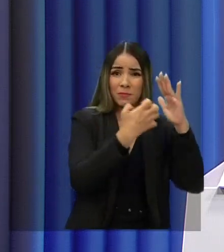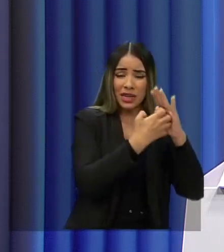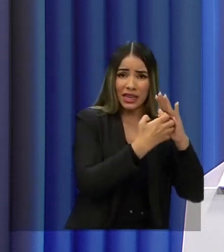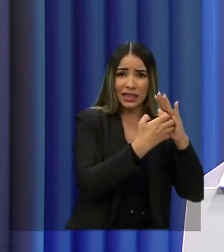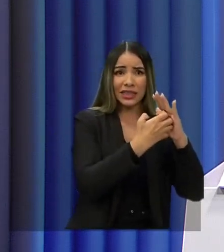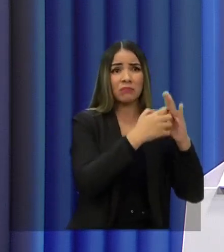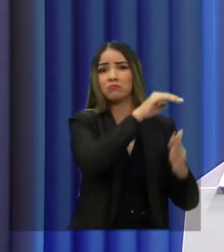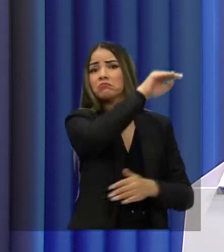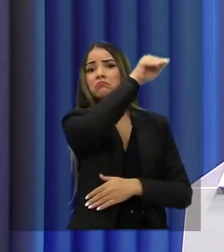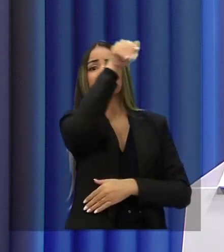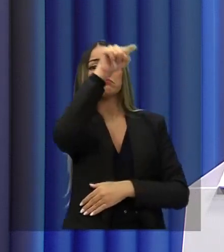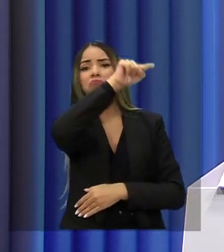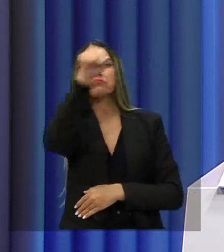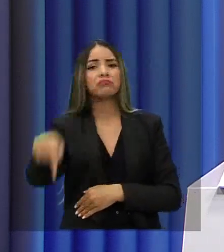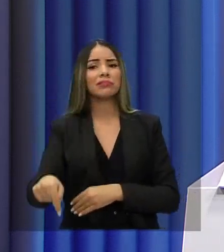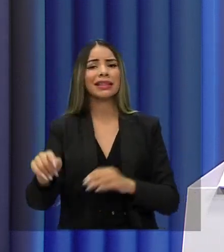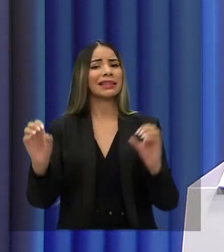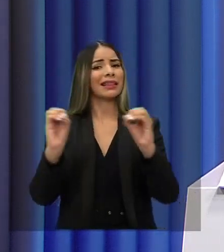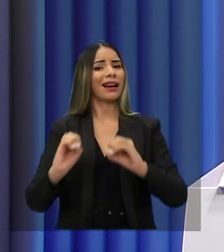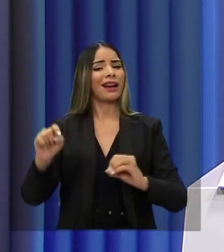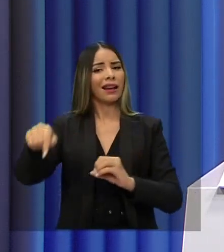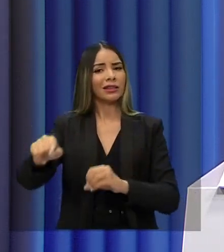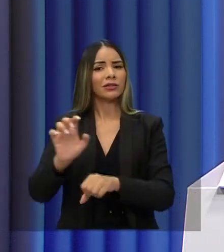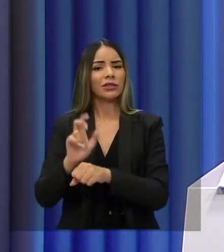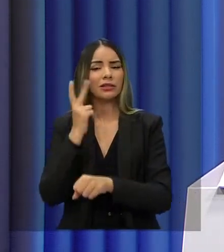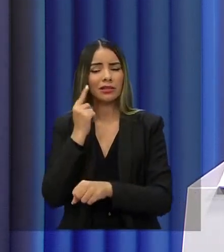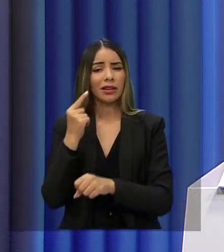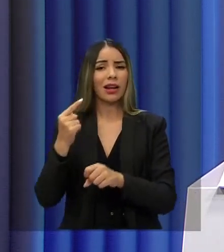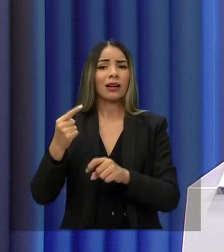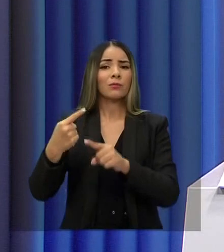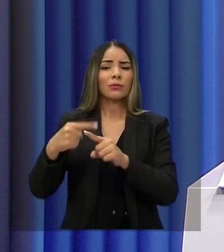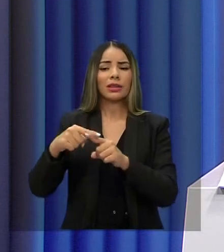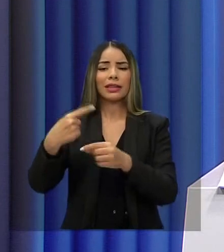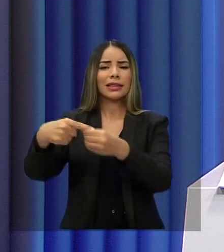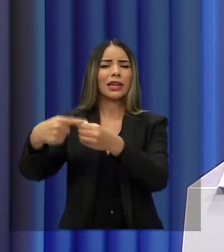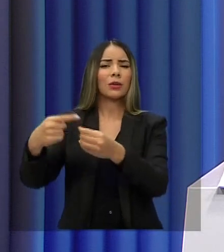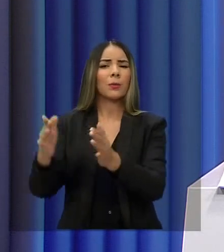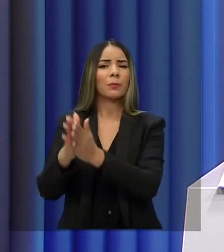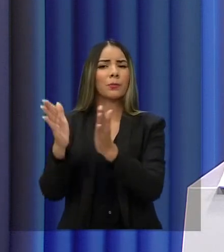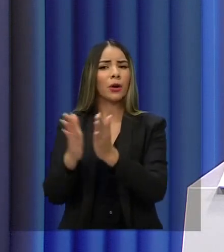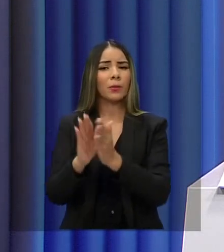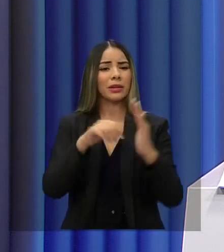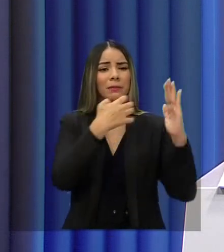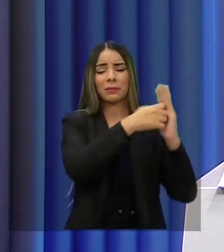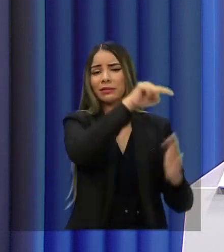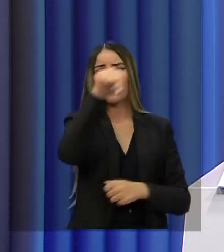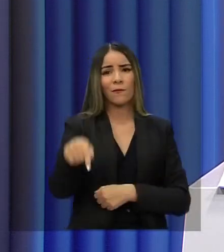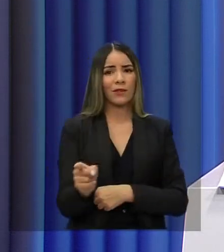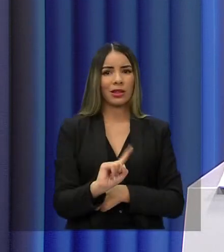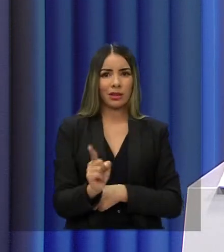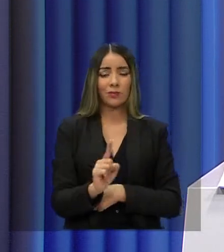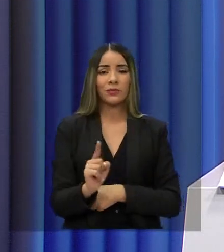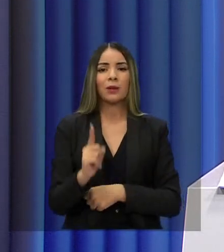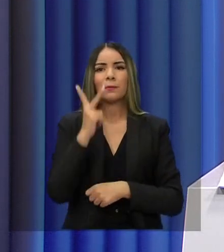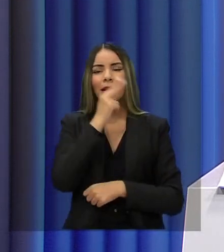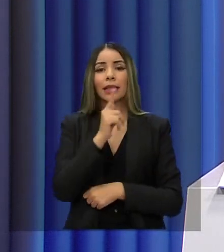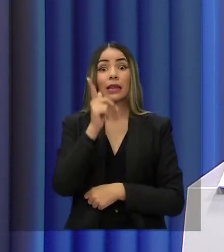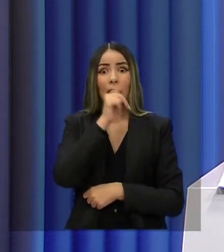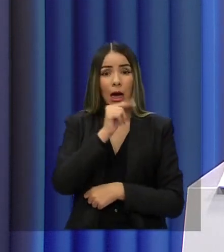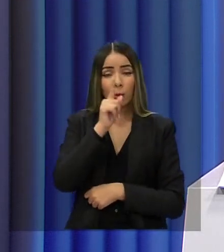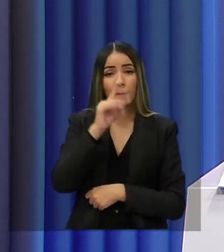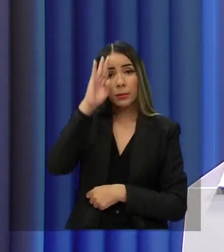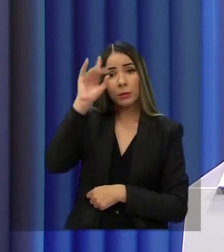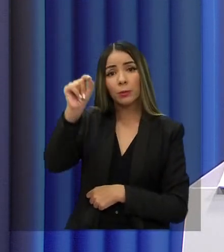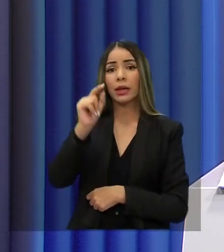aqui no Ceará, numa cidade de pequeno, médio e mais pobre município. A água serve, primeiro, para abastecer o homem e, segundo, para